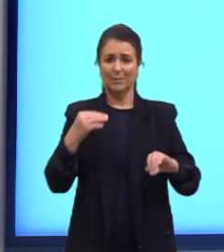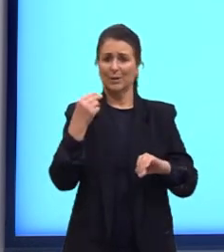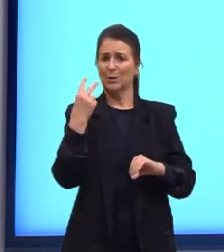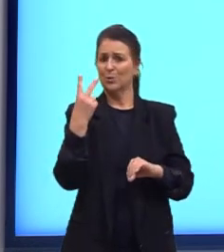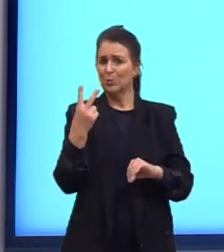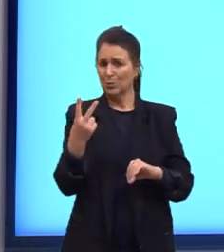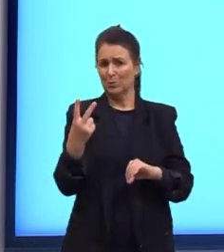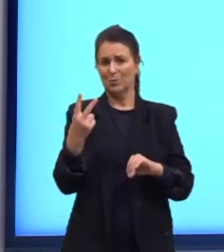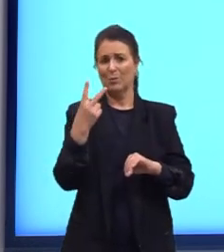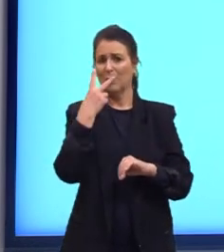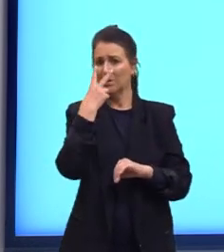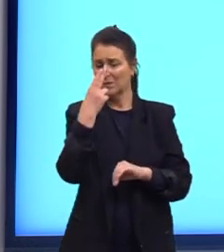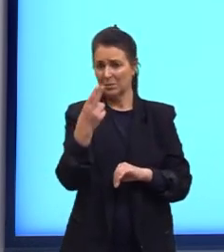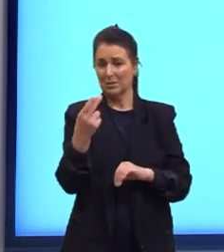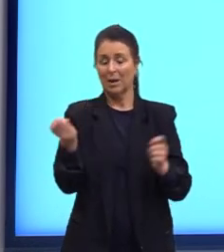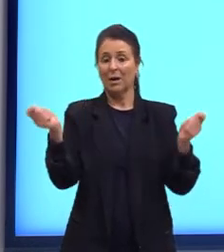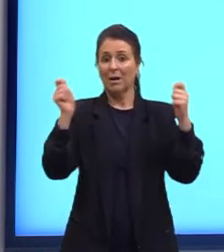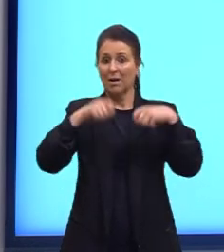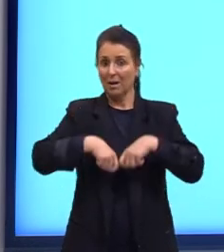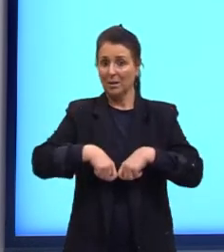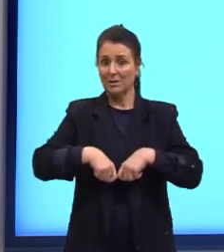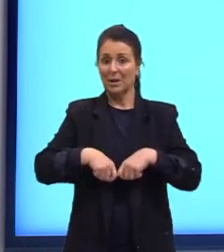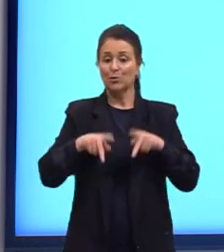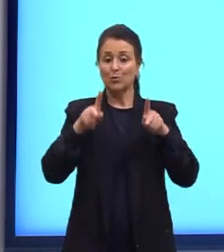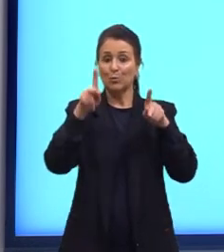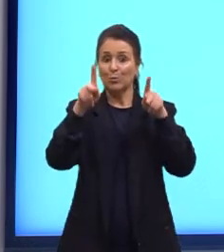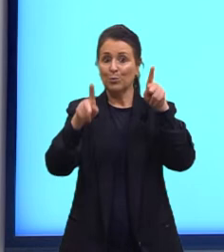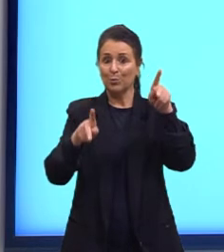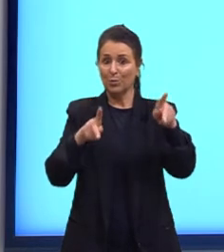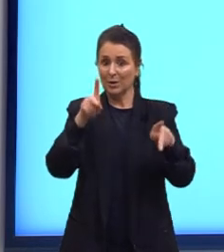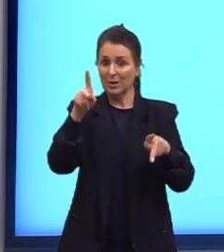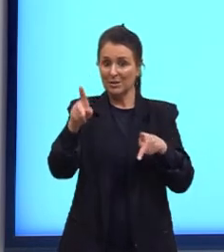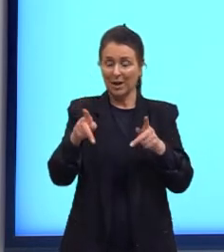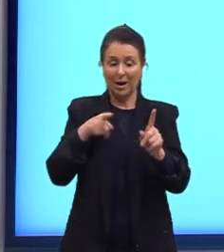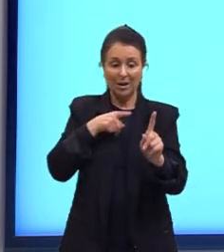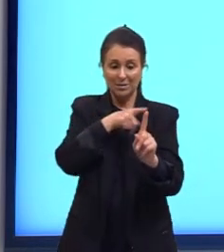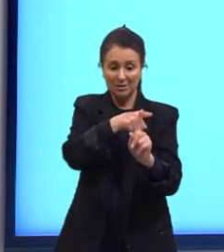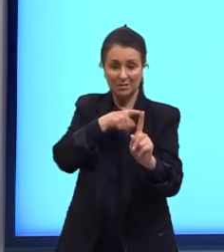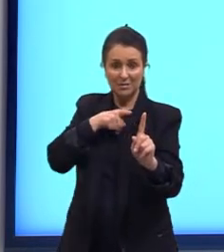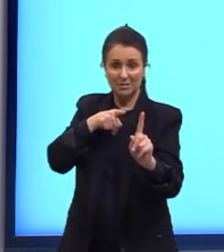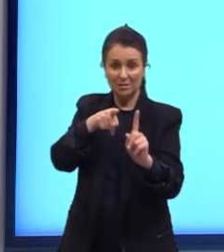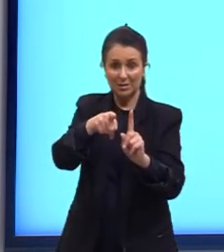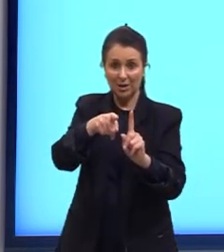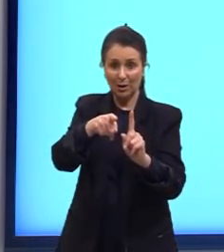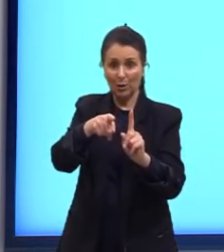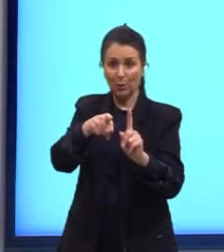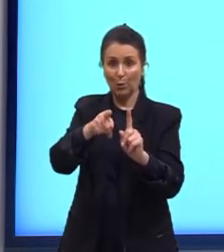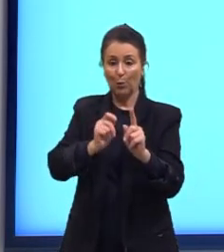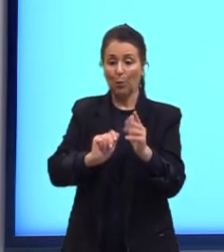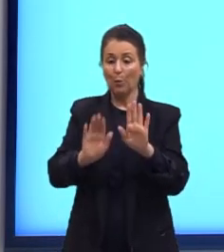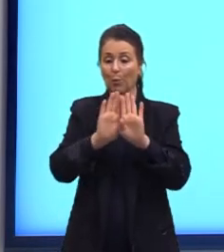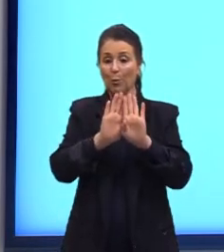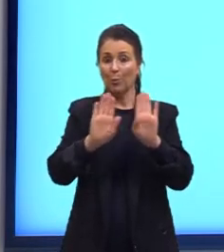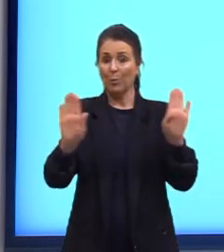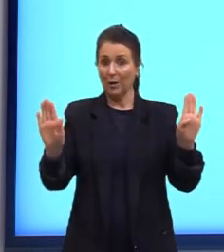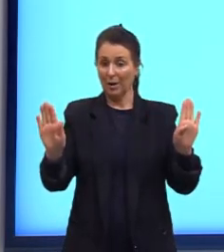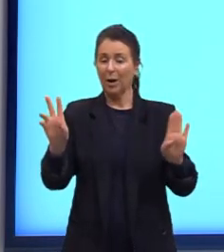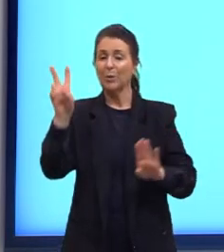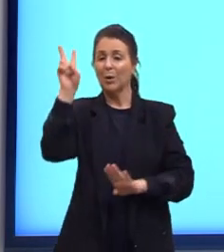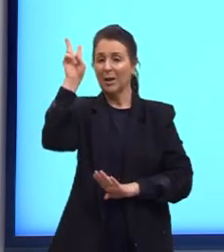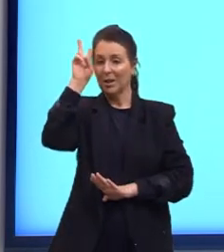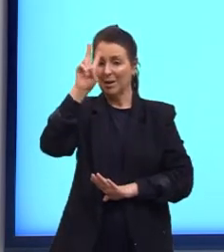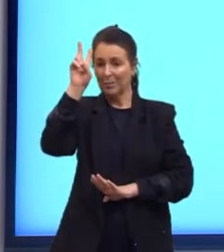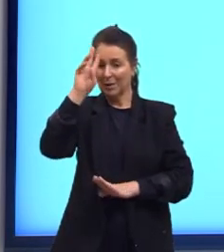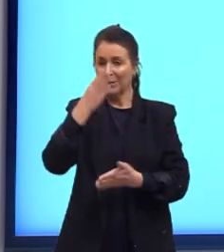Então, ela apresenta a capacidade de polarizar e desviar o plano de luz. E aí, lembrando das aulas de física, que a